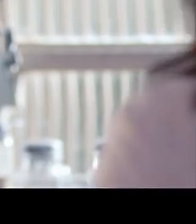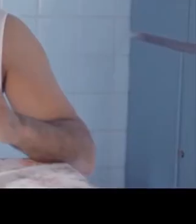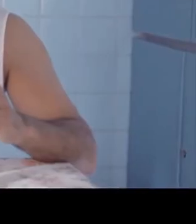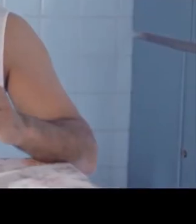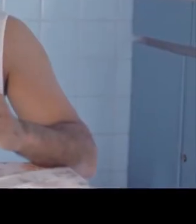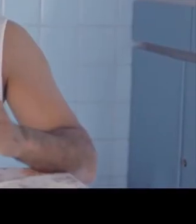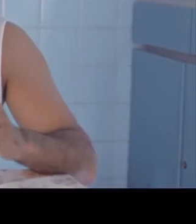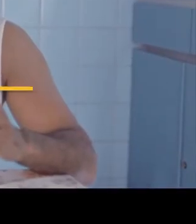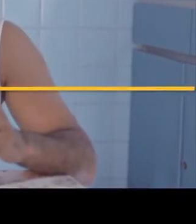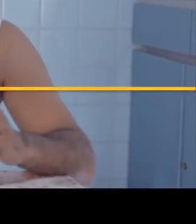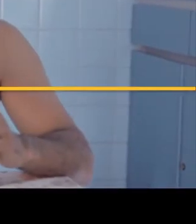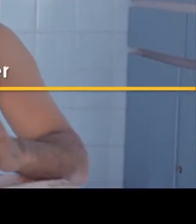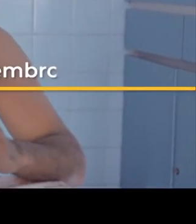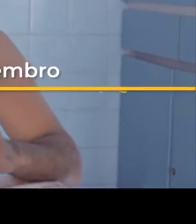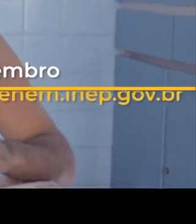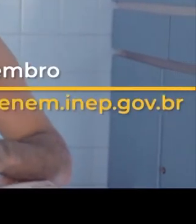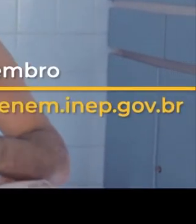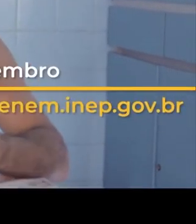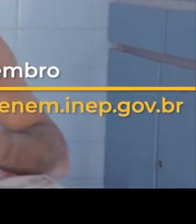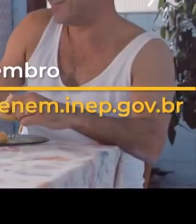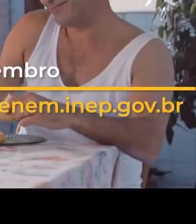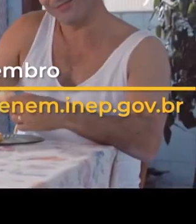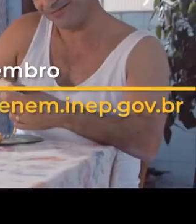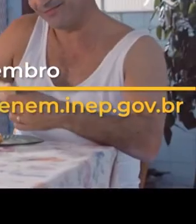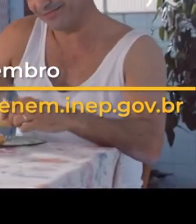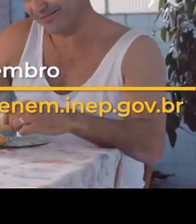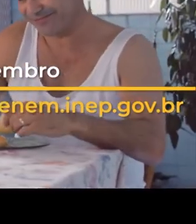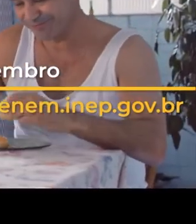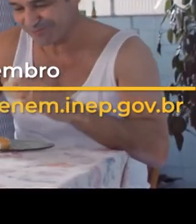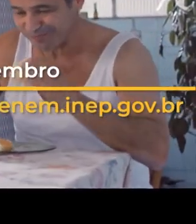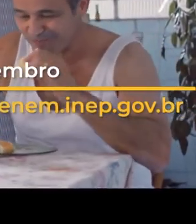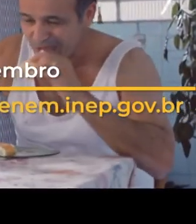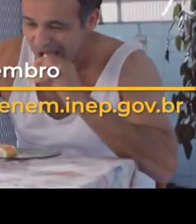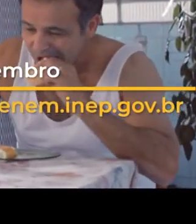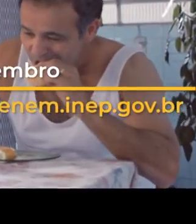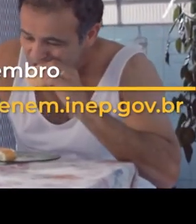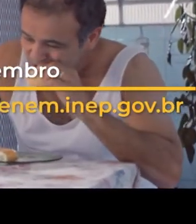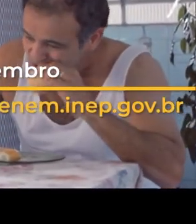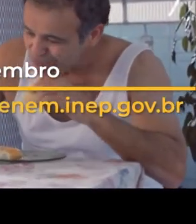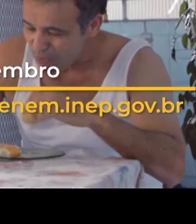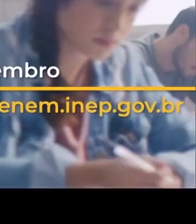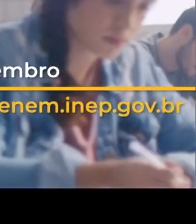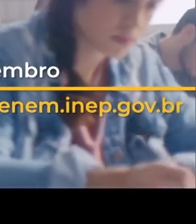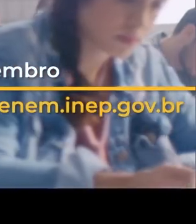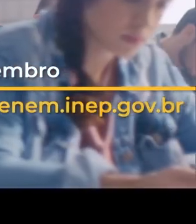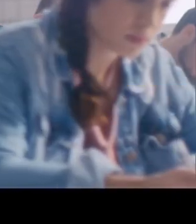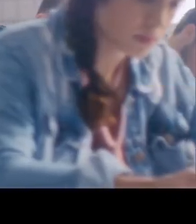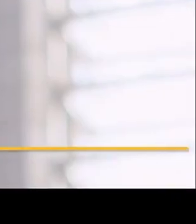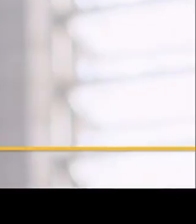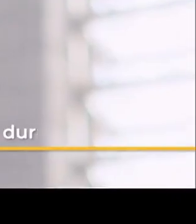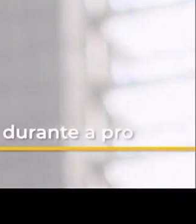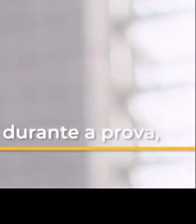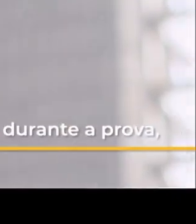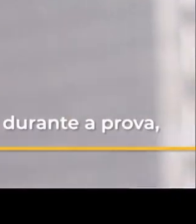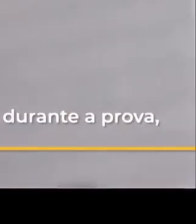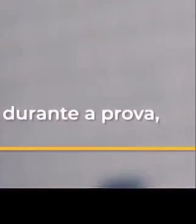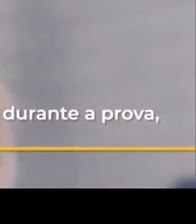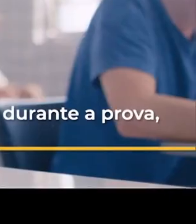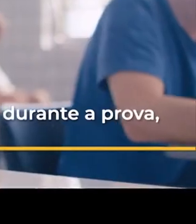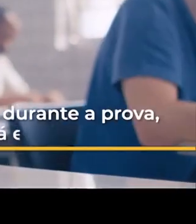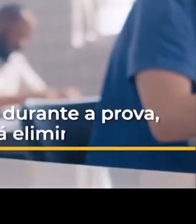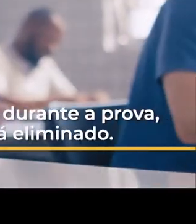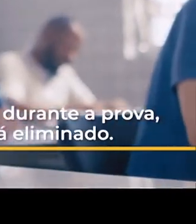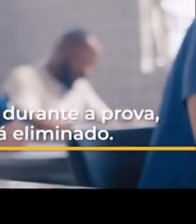Oi? A prova do Enem é hoje, né? É, é hoje. Para realizar o seu sonho, você precisa fazer a prova do Enem.